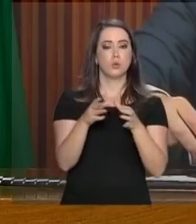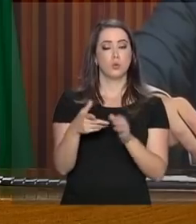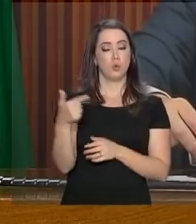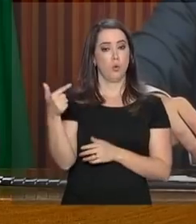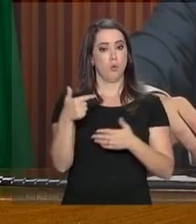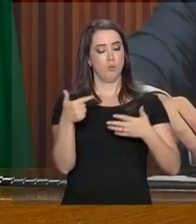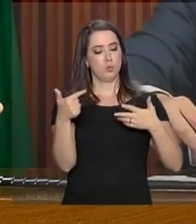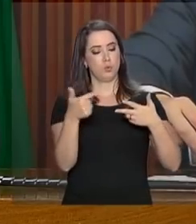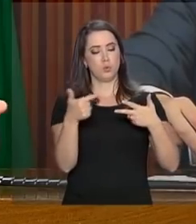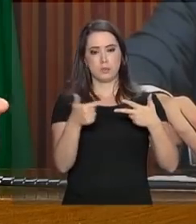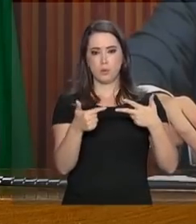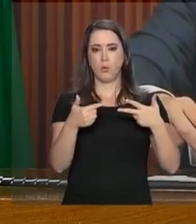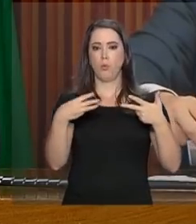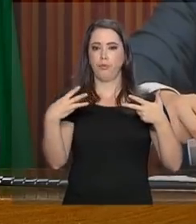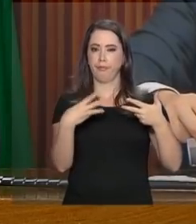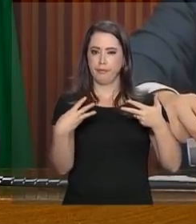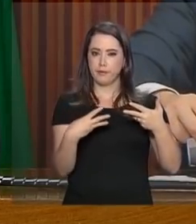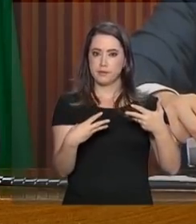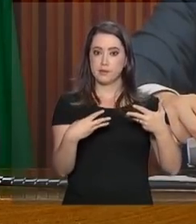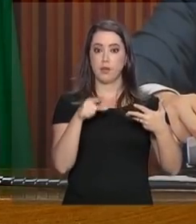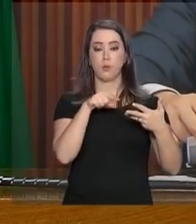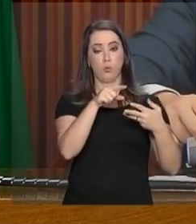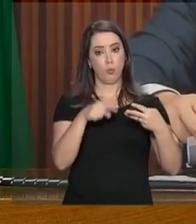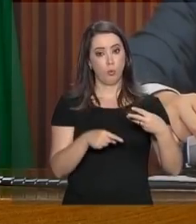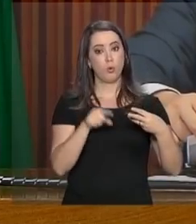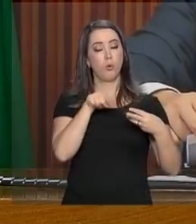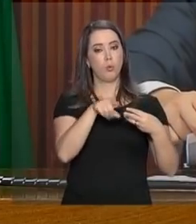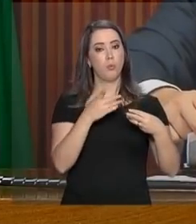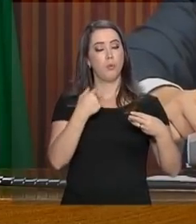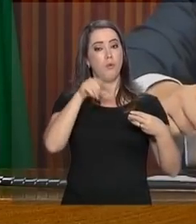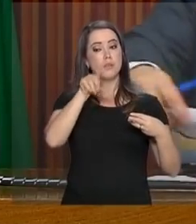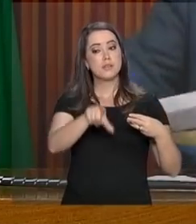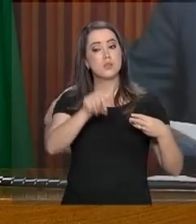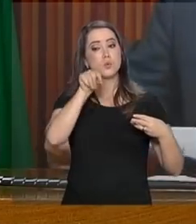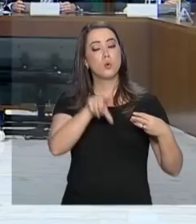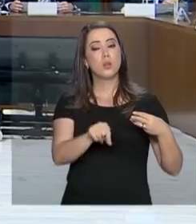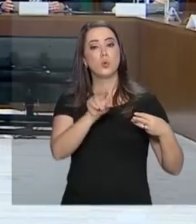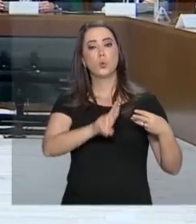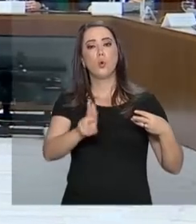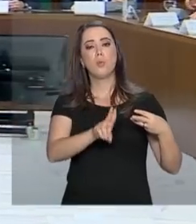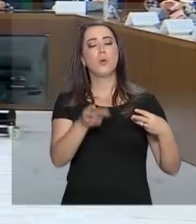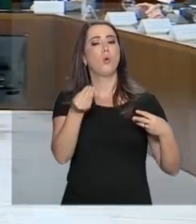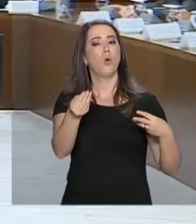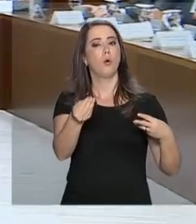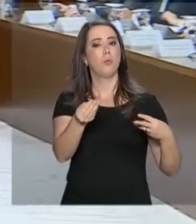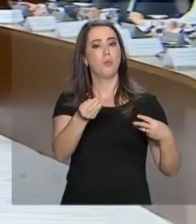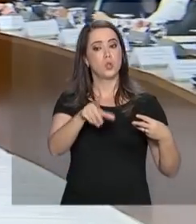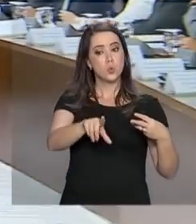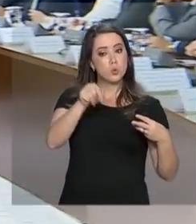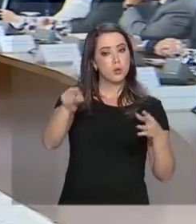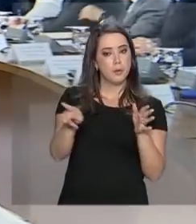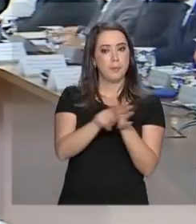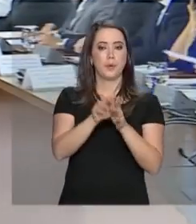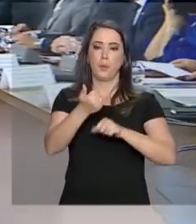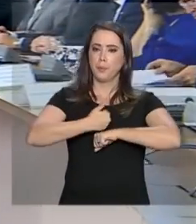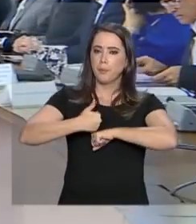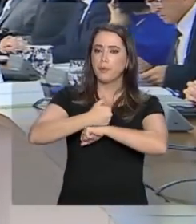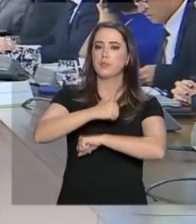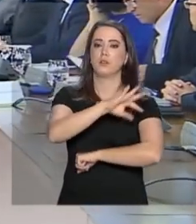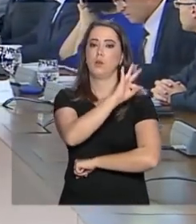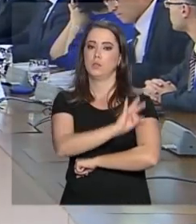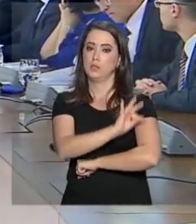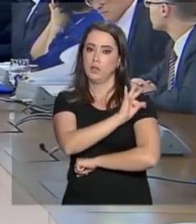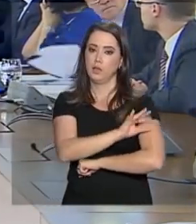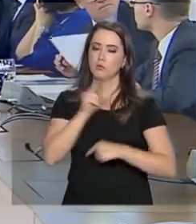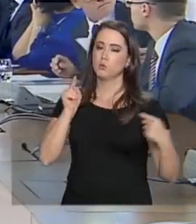segundo e terceiro escalão serão preenchidos segundo critérios técnicos, respeitando a afinidade com as propostas